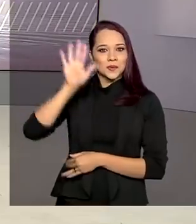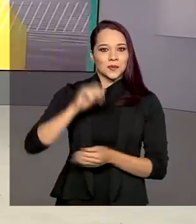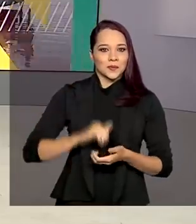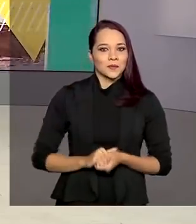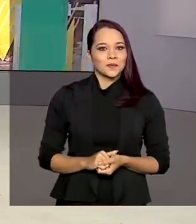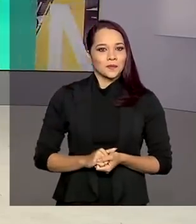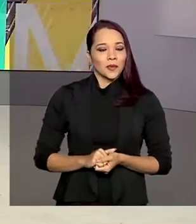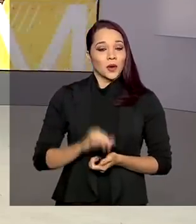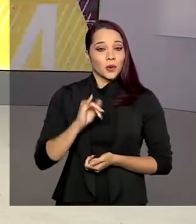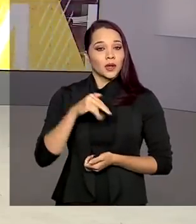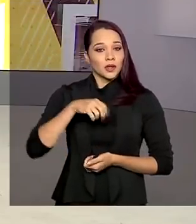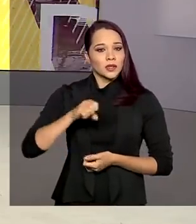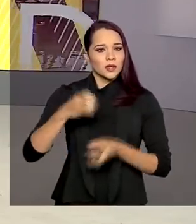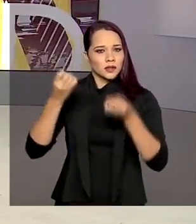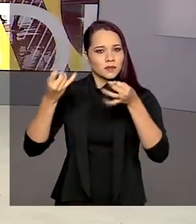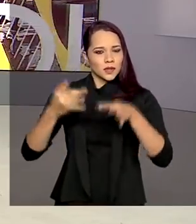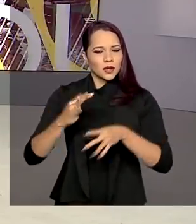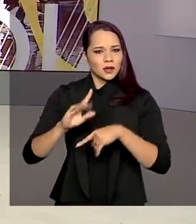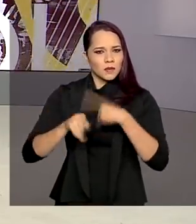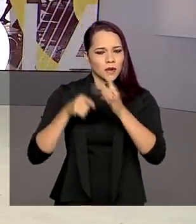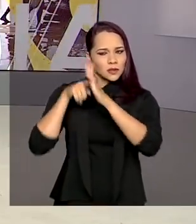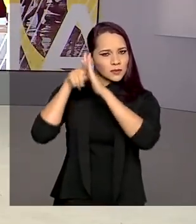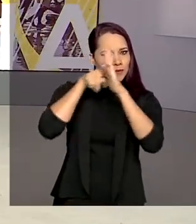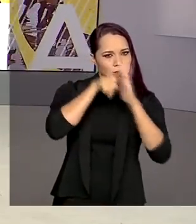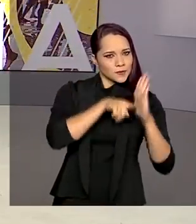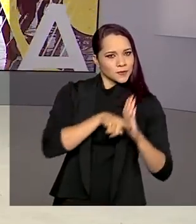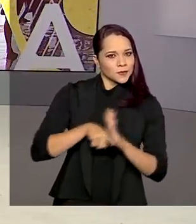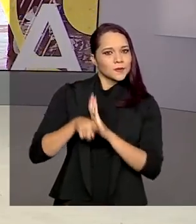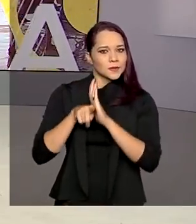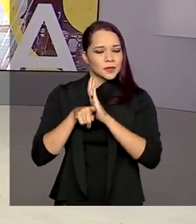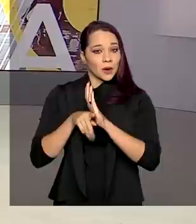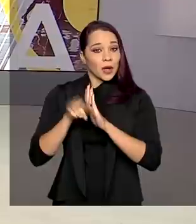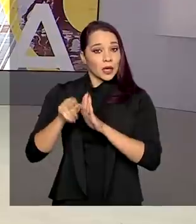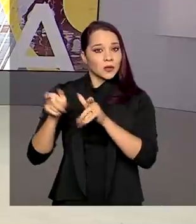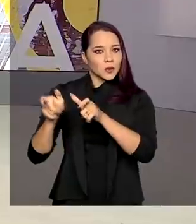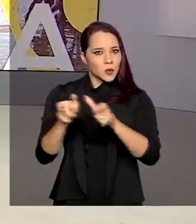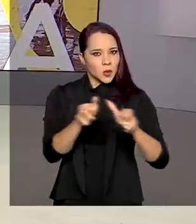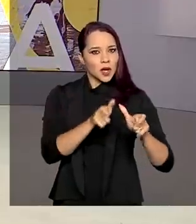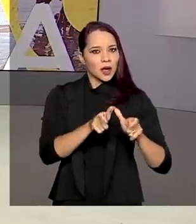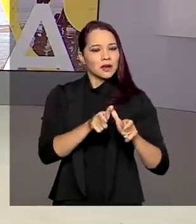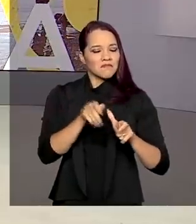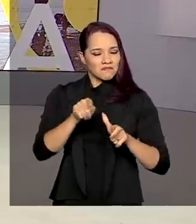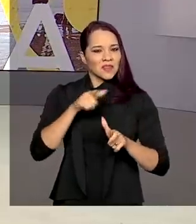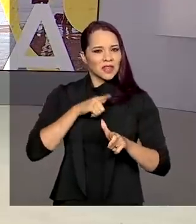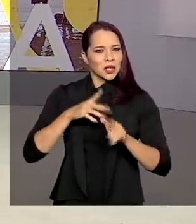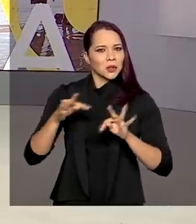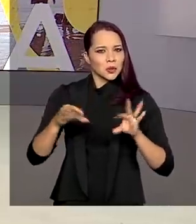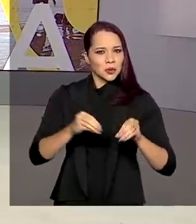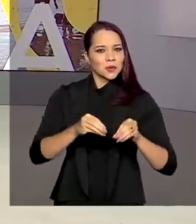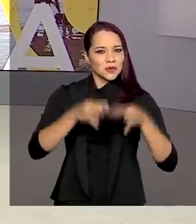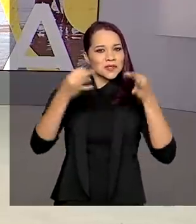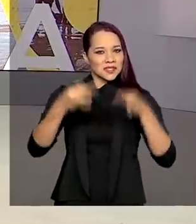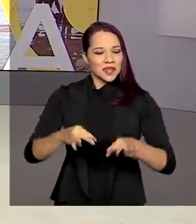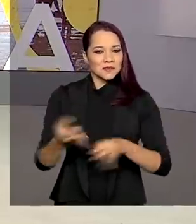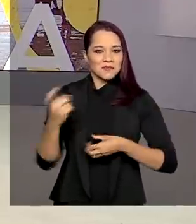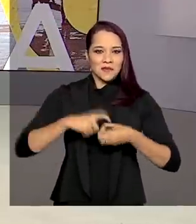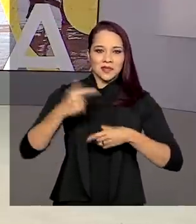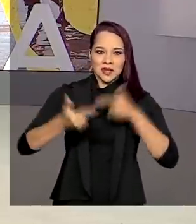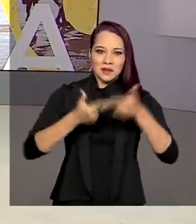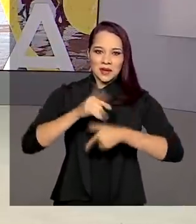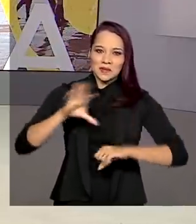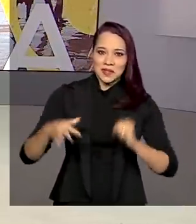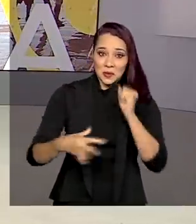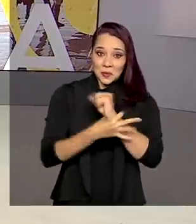De acordo com o INSS, depois das inspeções, esses locais se mostraram aptos para o retorno ao trabalho, com